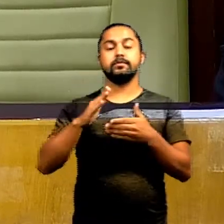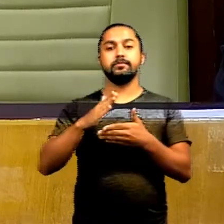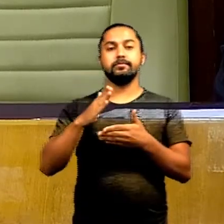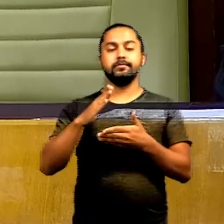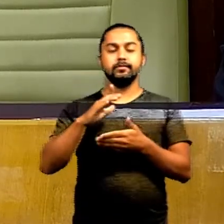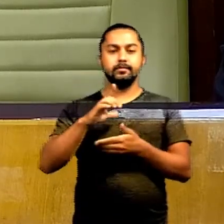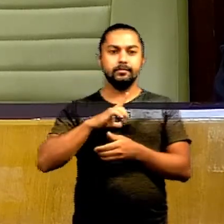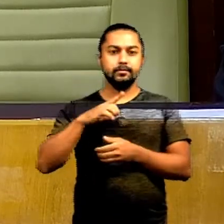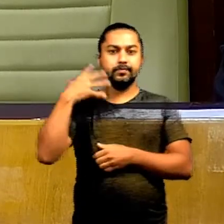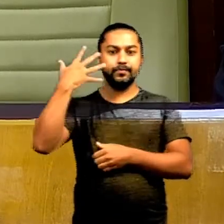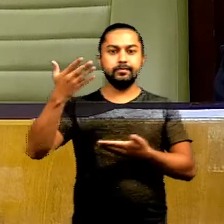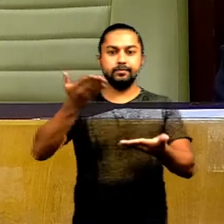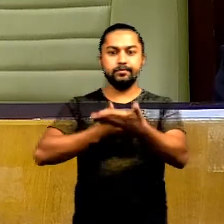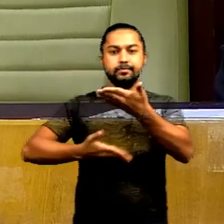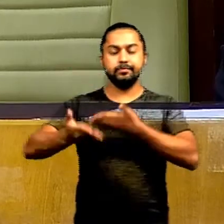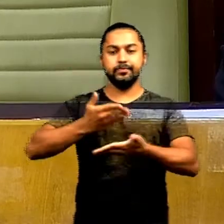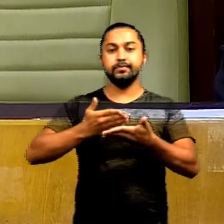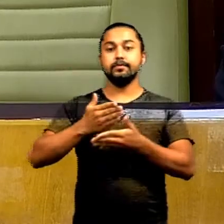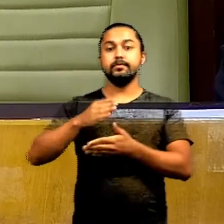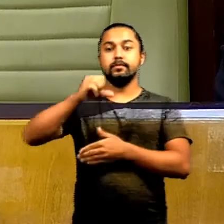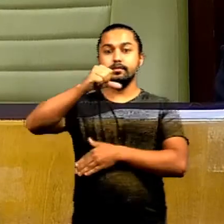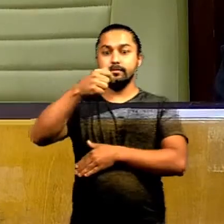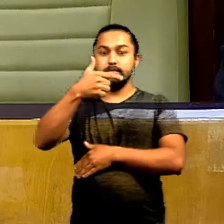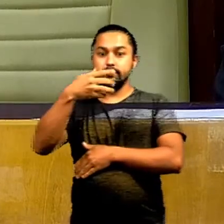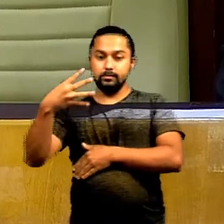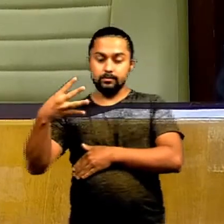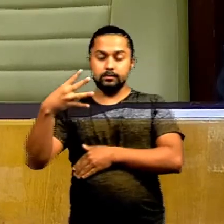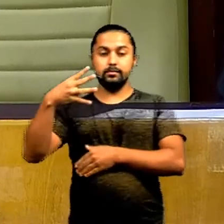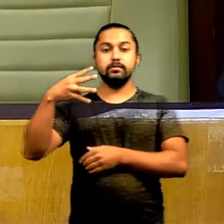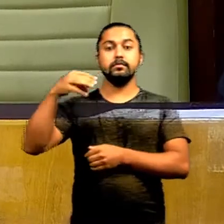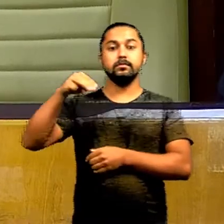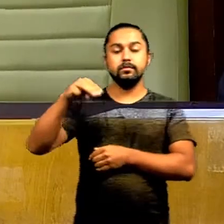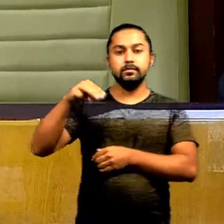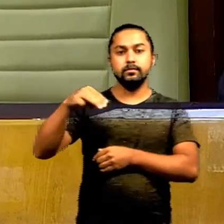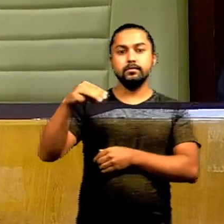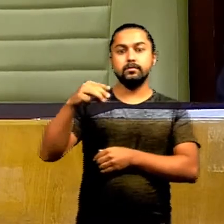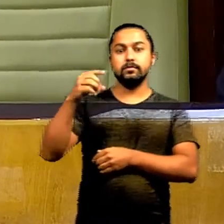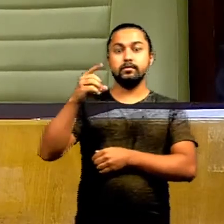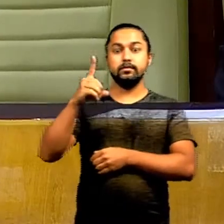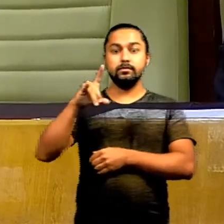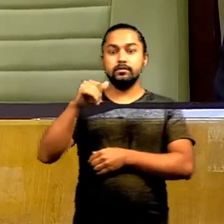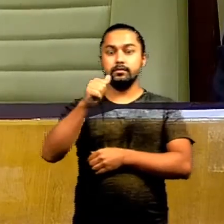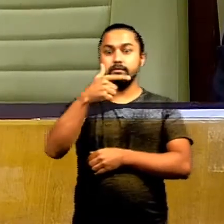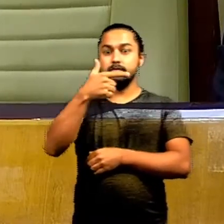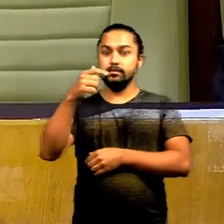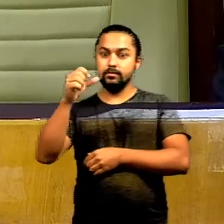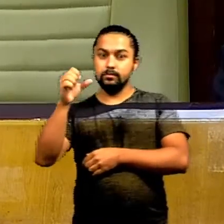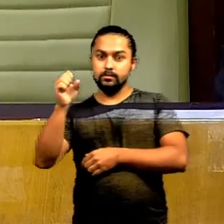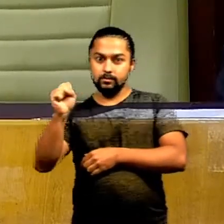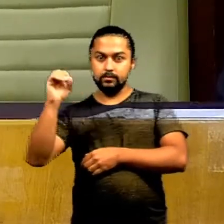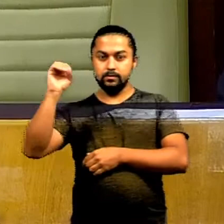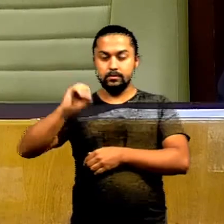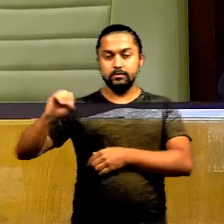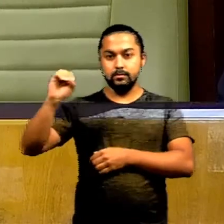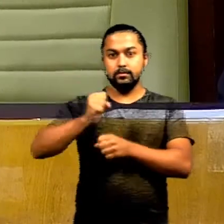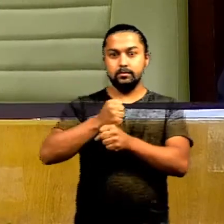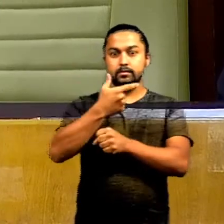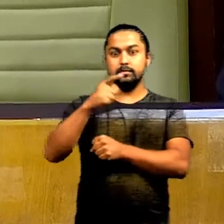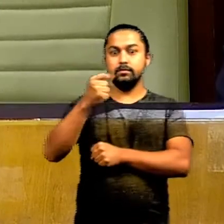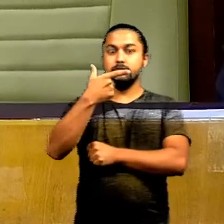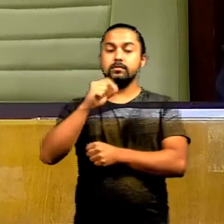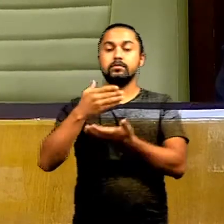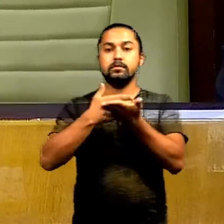sessão mista. Aos 9 horas e 24 minutos do dia 28 de outubro de 2020,